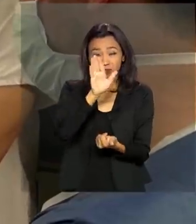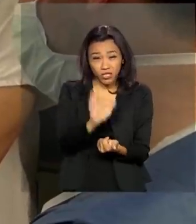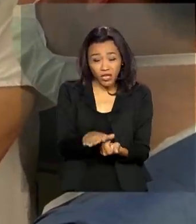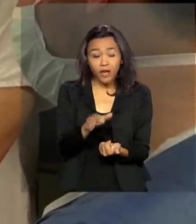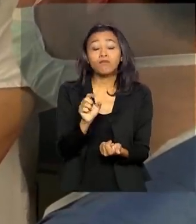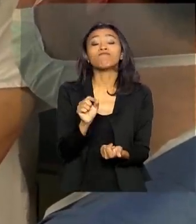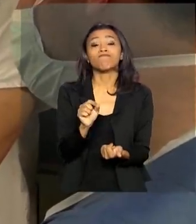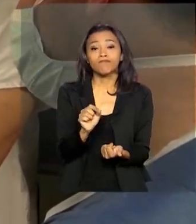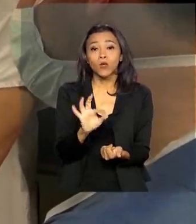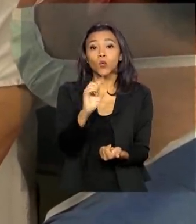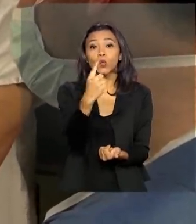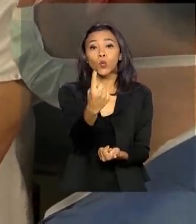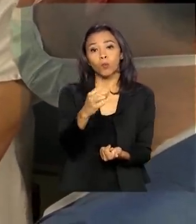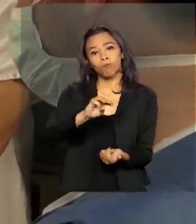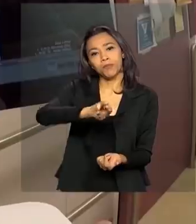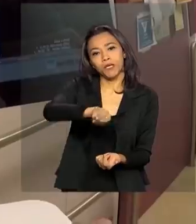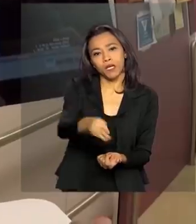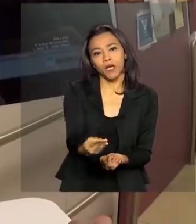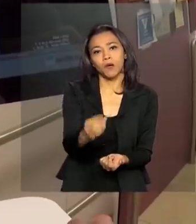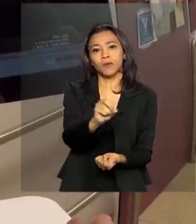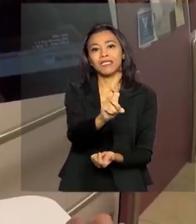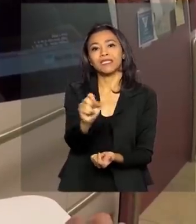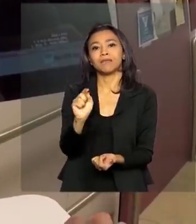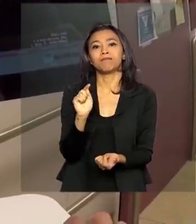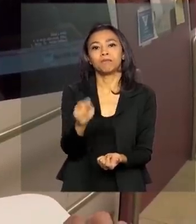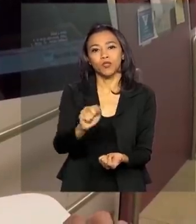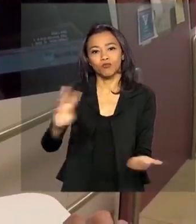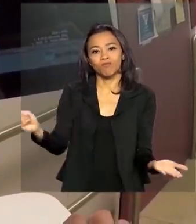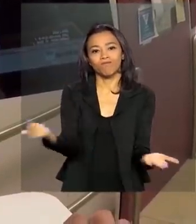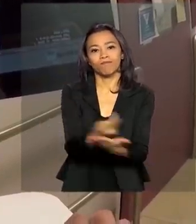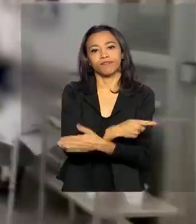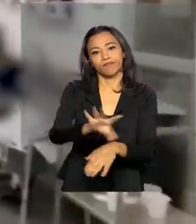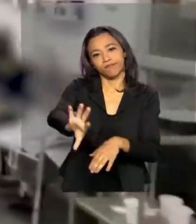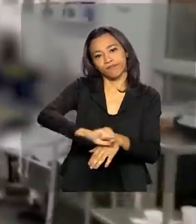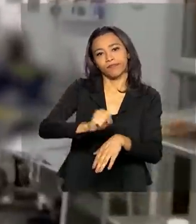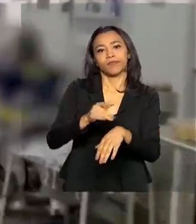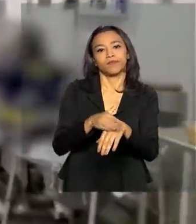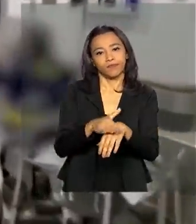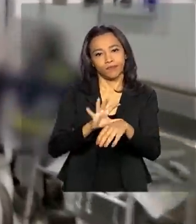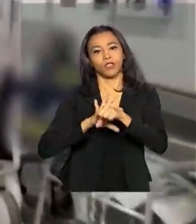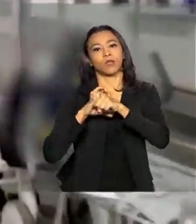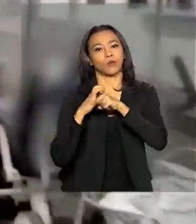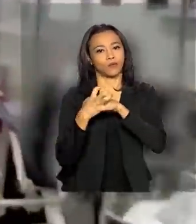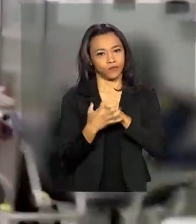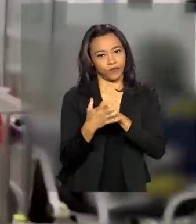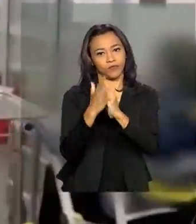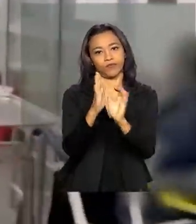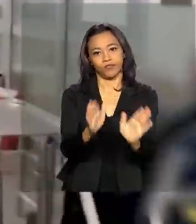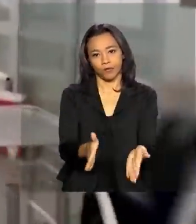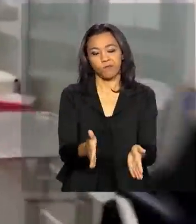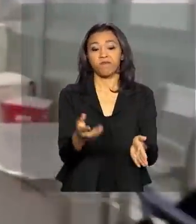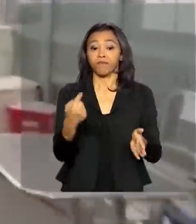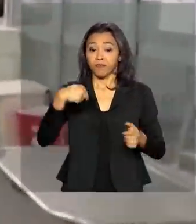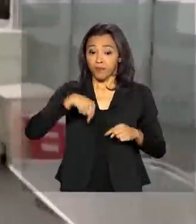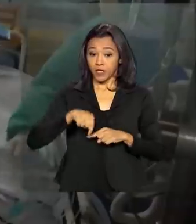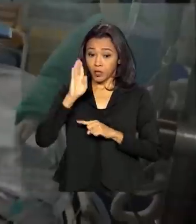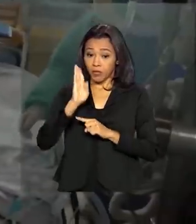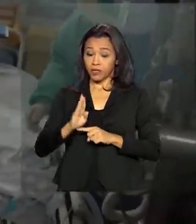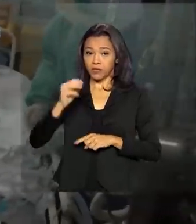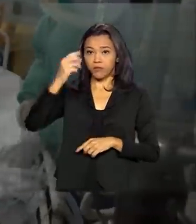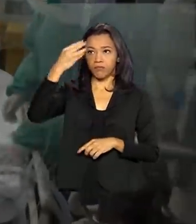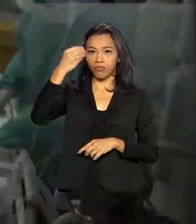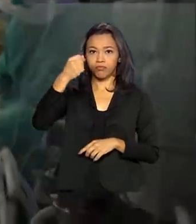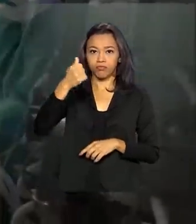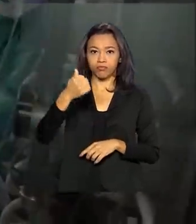a marca dos 1 milhão e 100 mil casos confirmados de Covid-19 e o Brasil ocupava o